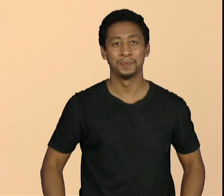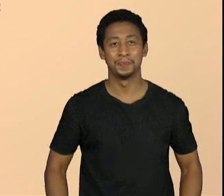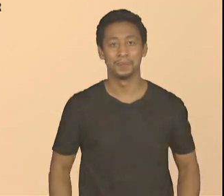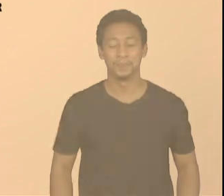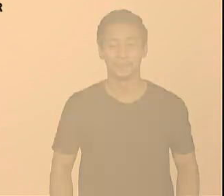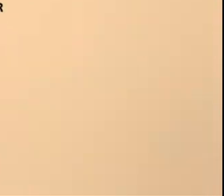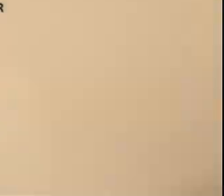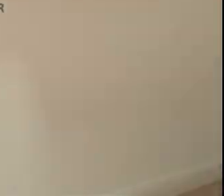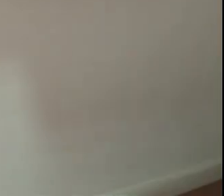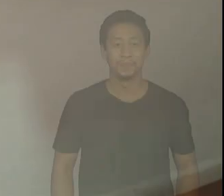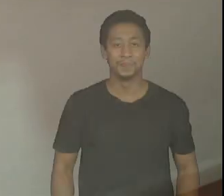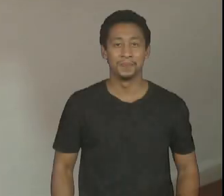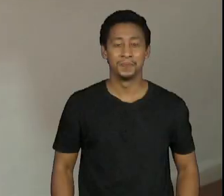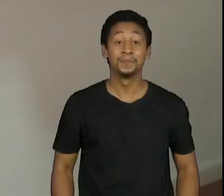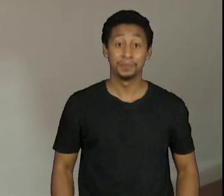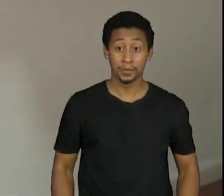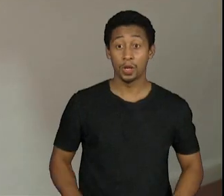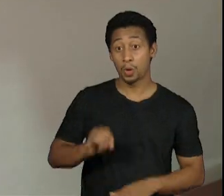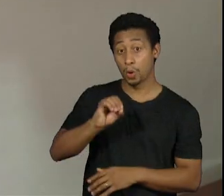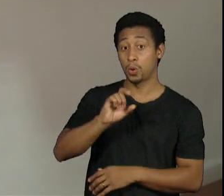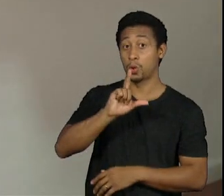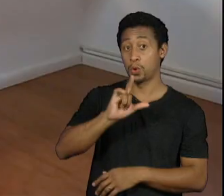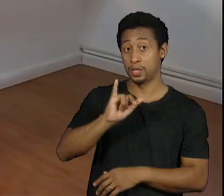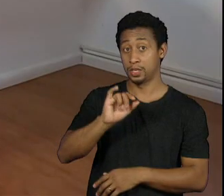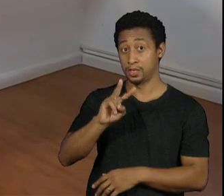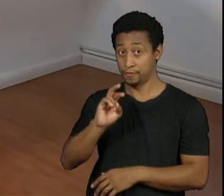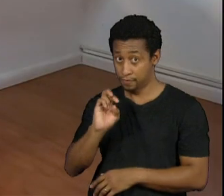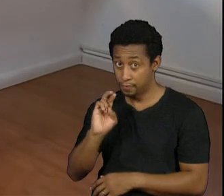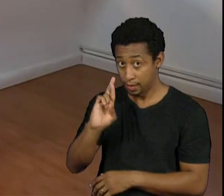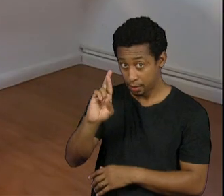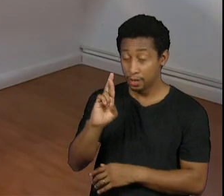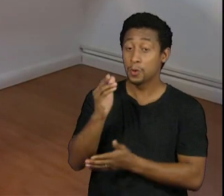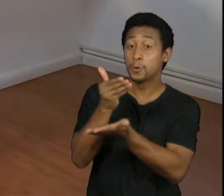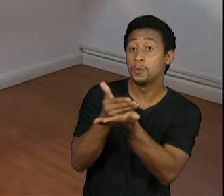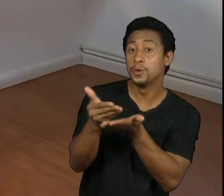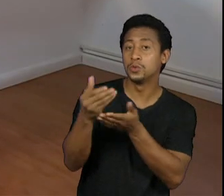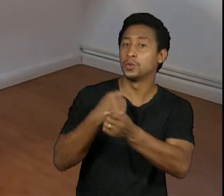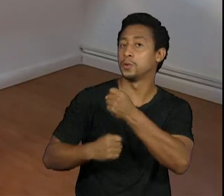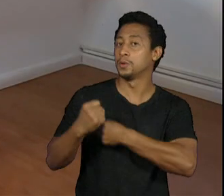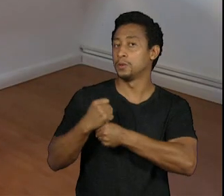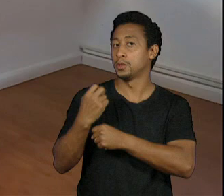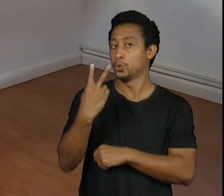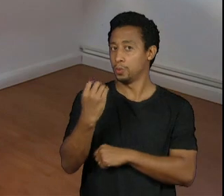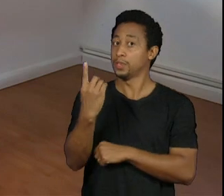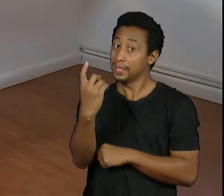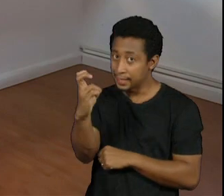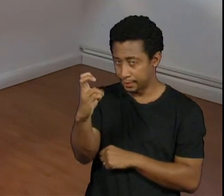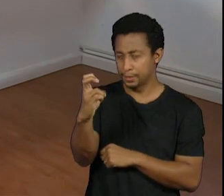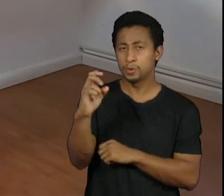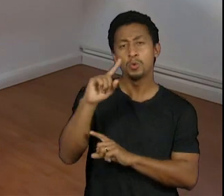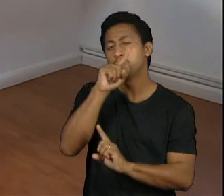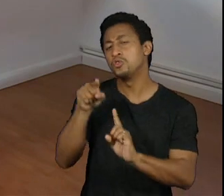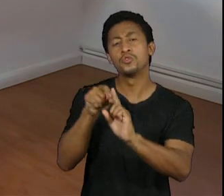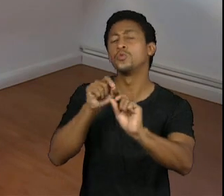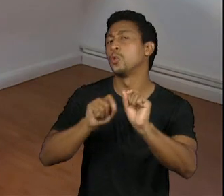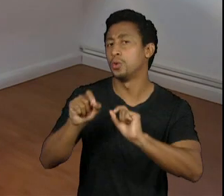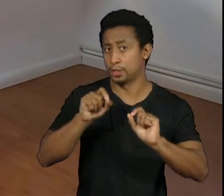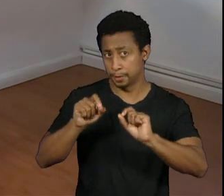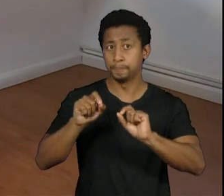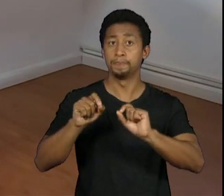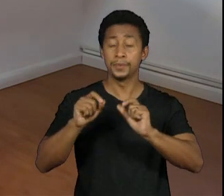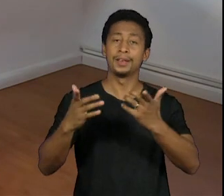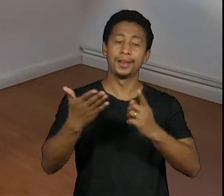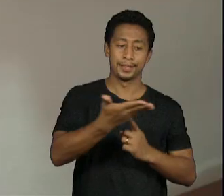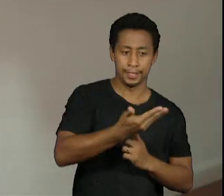Quando a Oliver nasceu em 2015 nascemos com o objetivo de ser uma agência especializada no mercado de inovação e